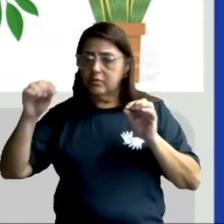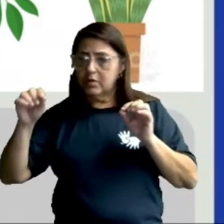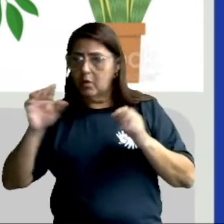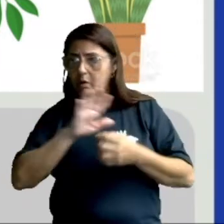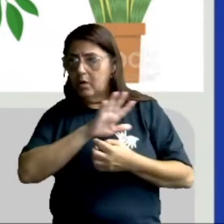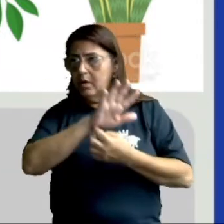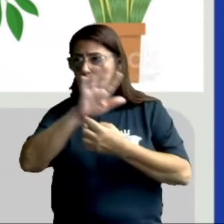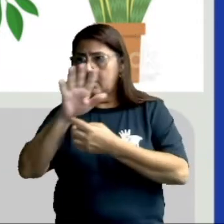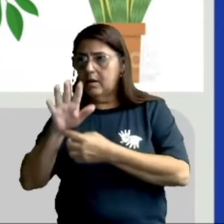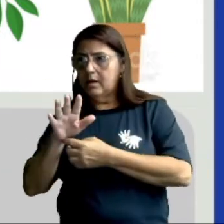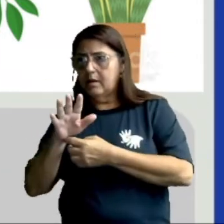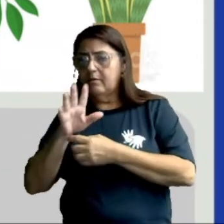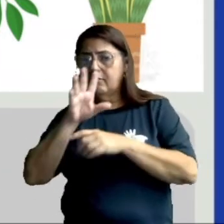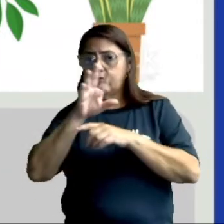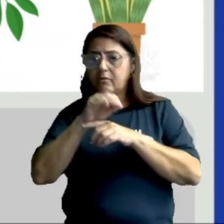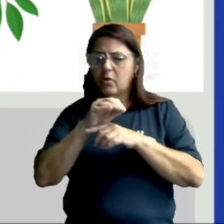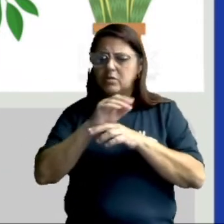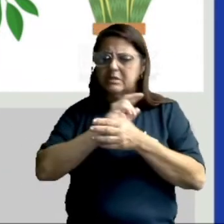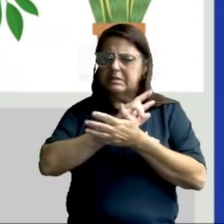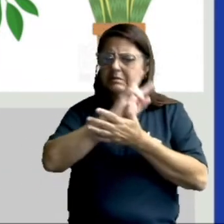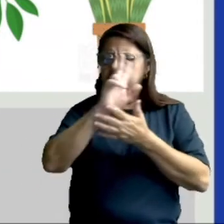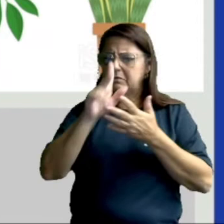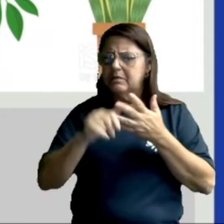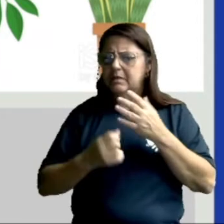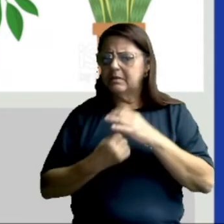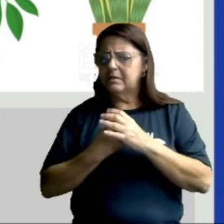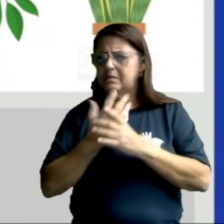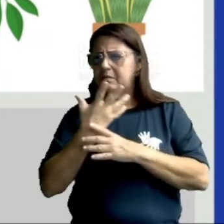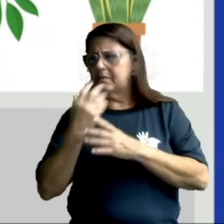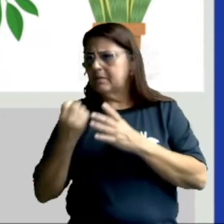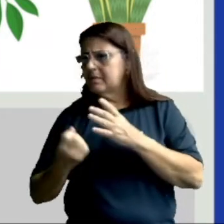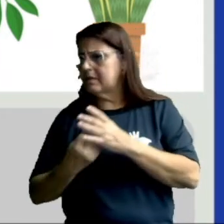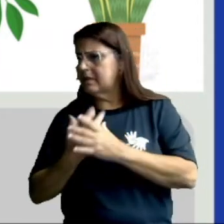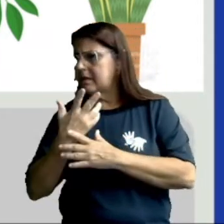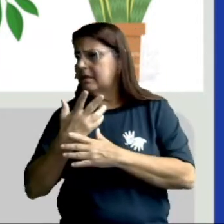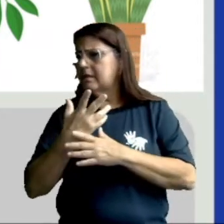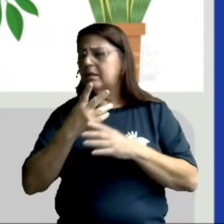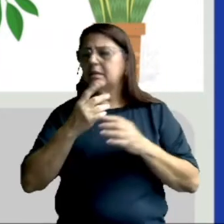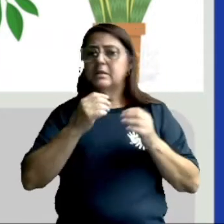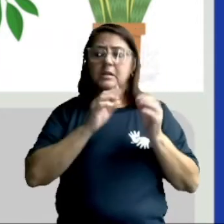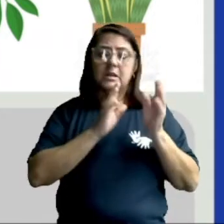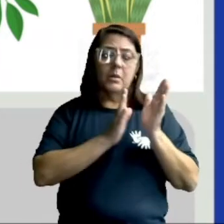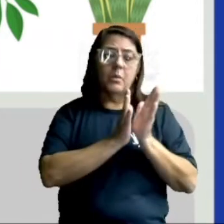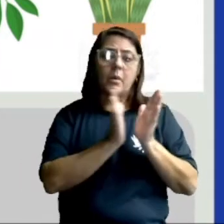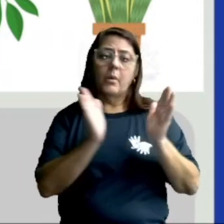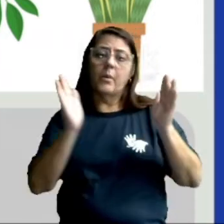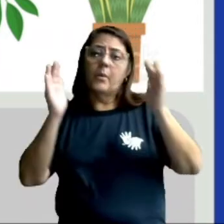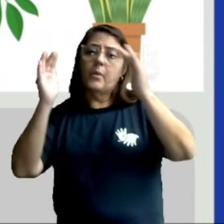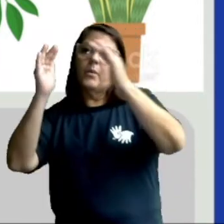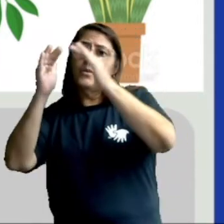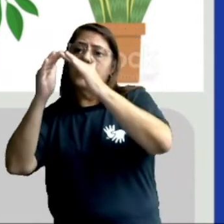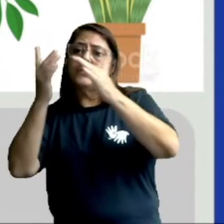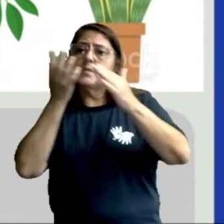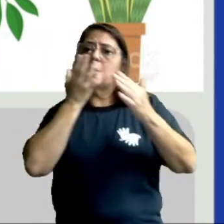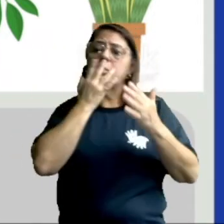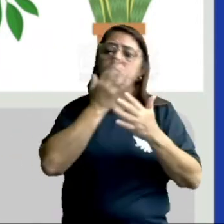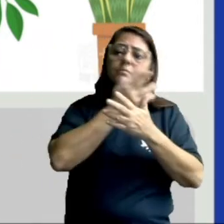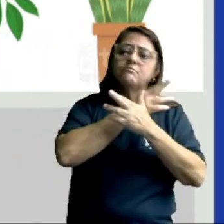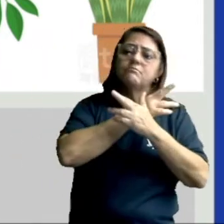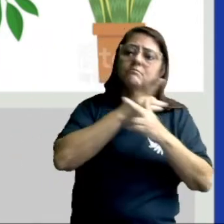Olha a imagem que a Tia Manu trouxe. De várias plantas, com vários formatos. Algumas com cores